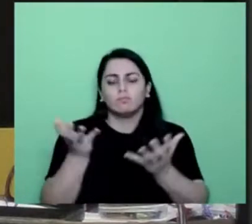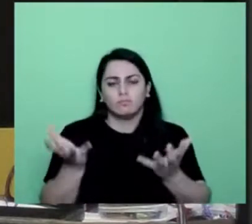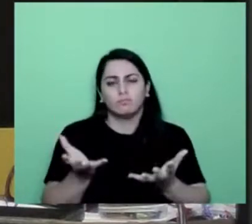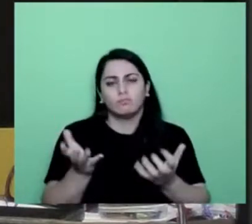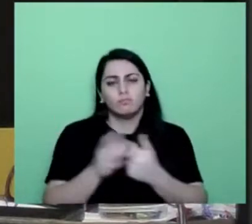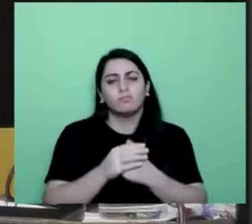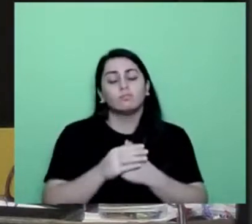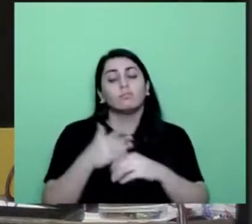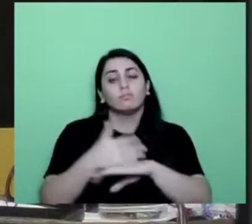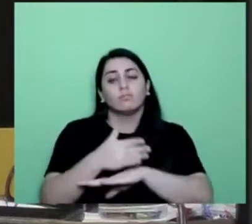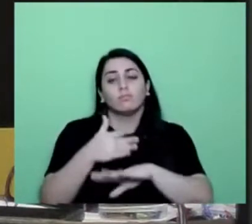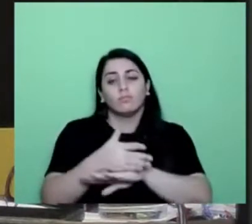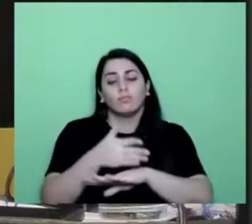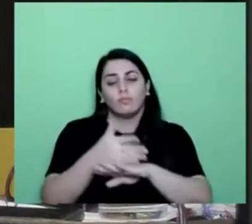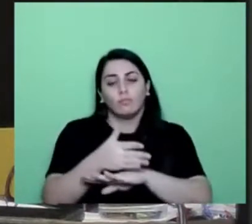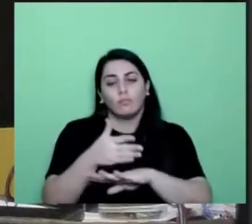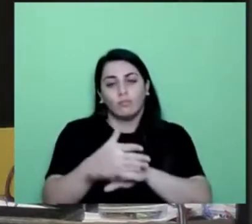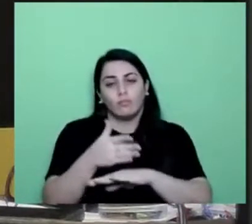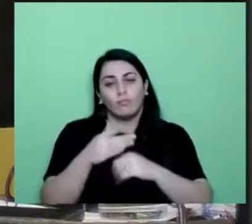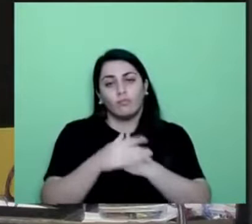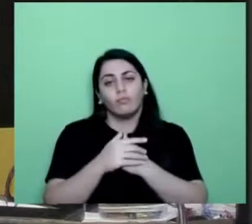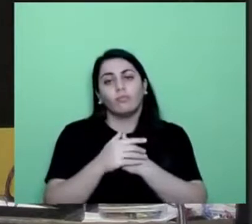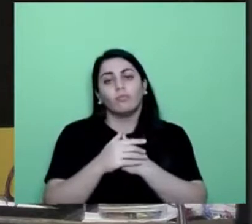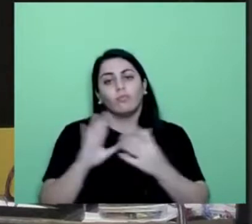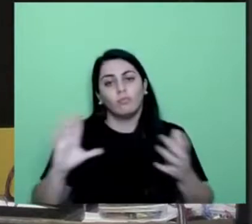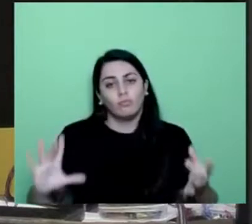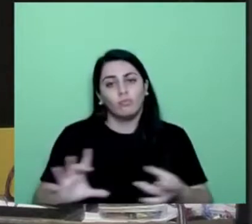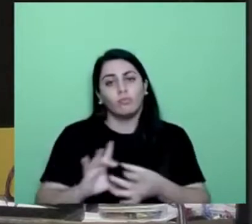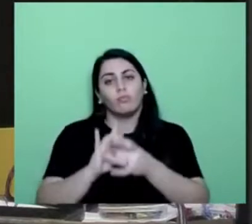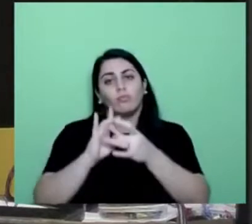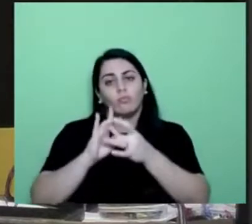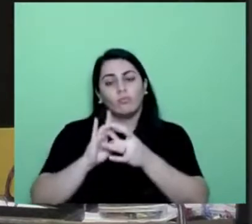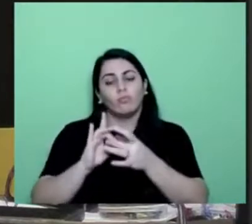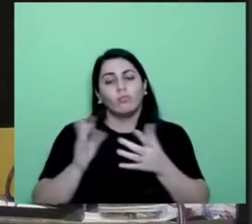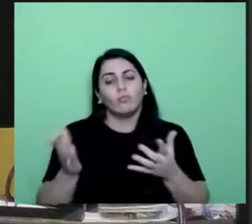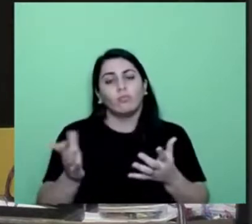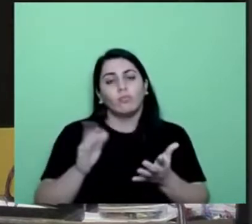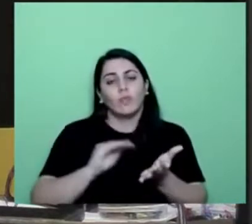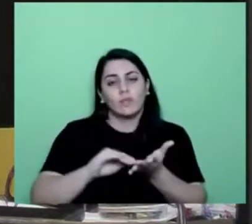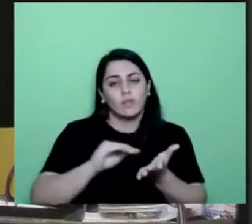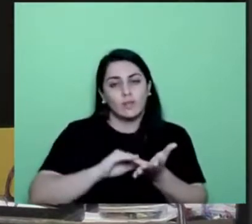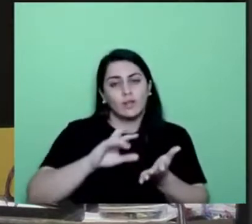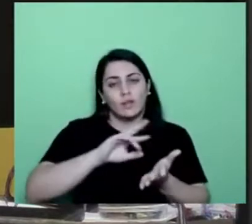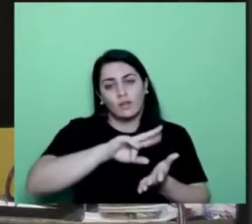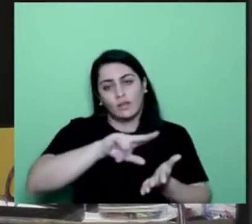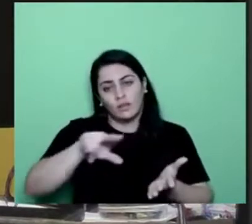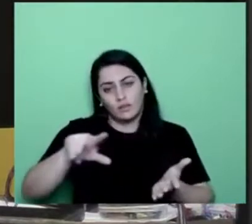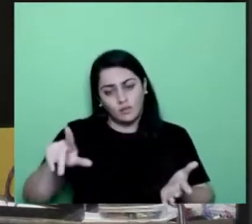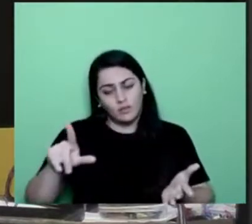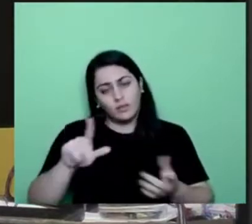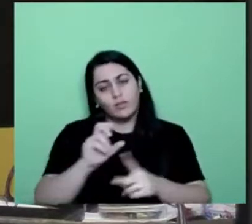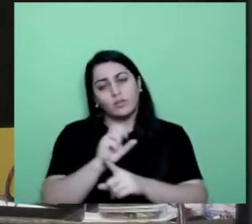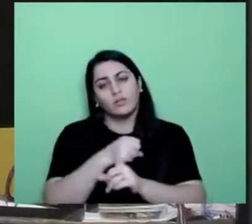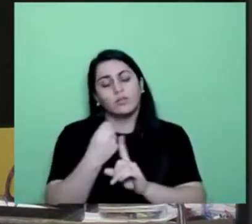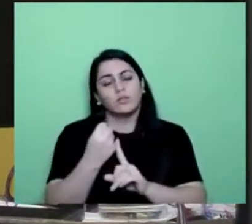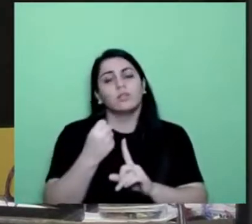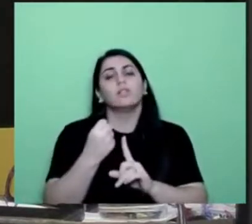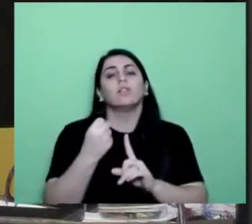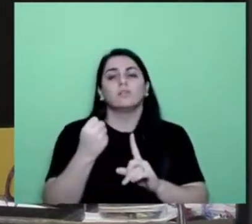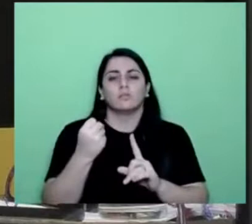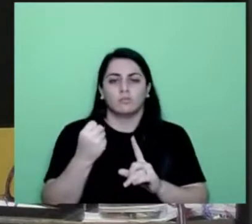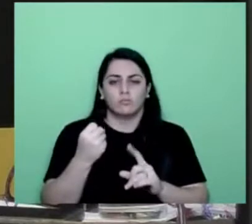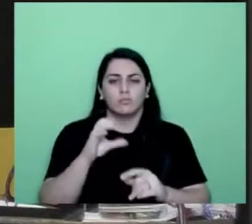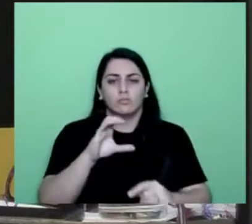a participação e a integração das diversas secretarias municipais da sociedade civil organizada,